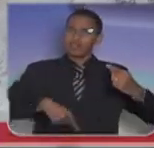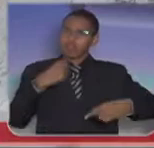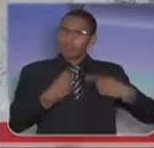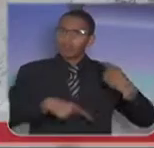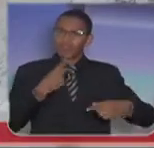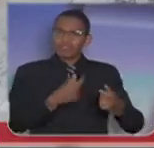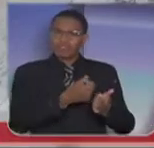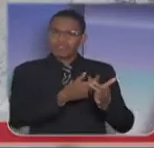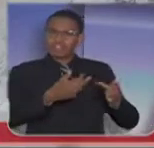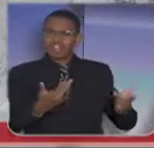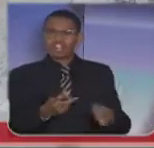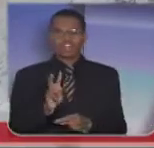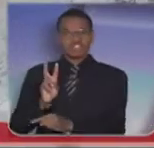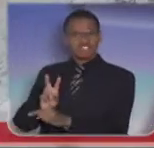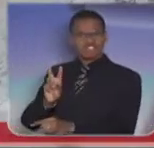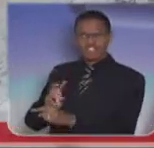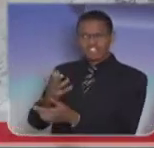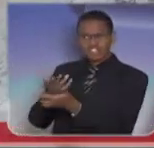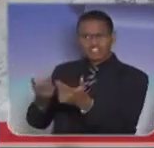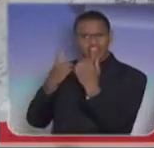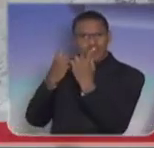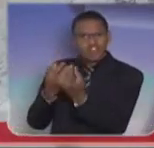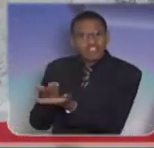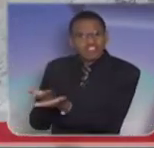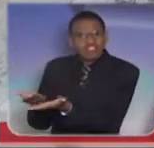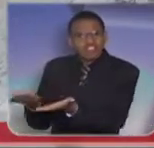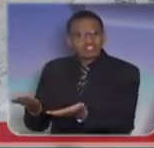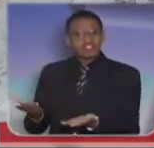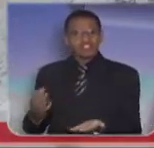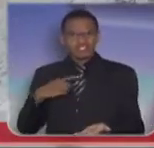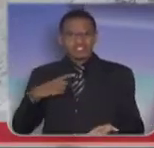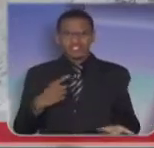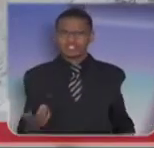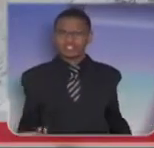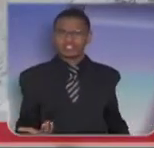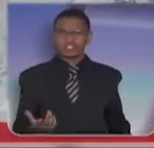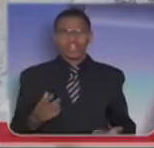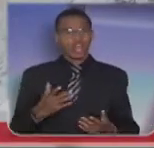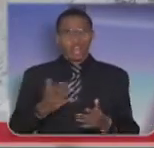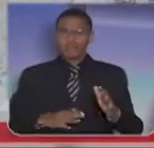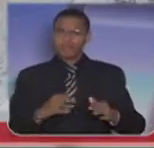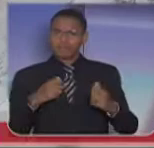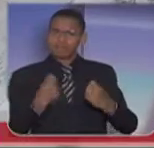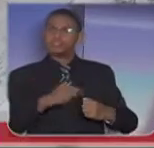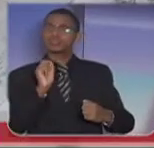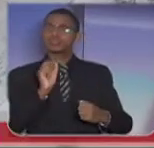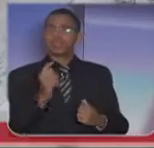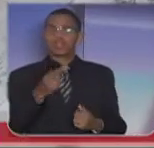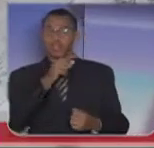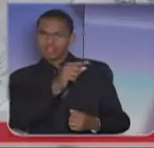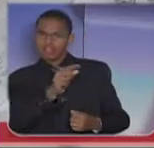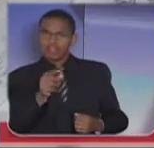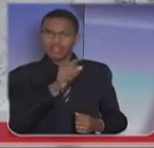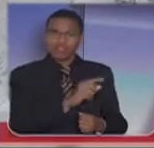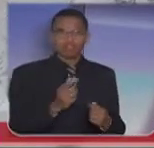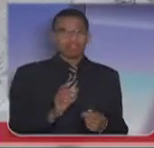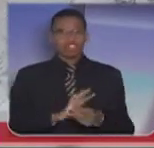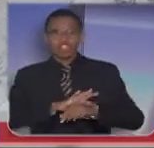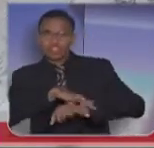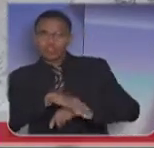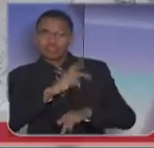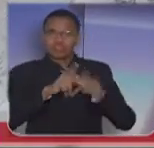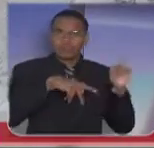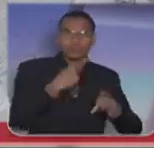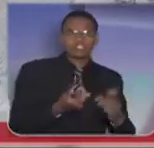quem comete essa violência. Ao invés de procurar reforçar a segurança pública, ao invés de procurar reforçar as leis,